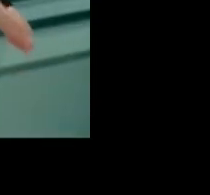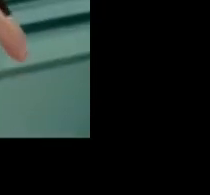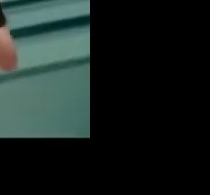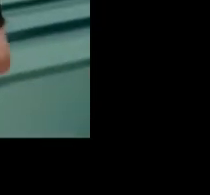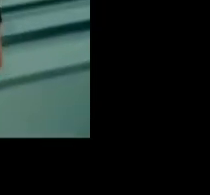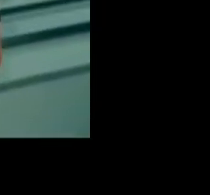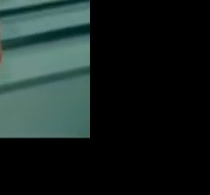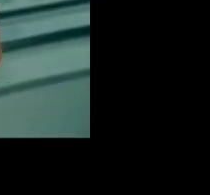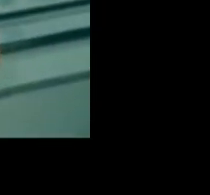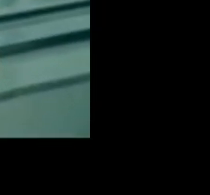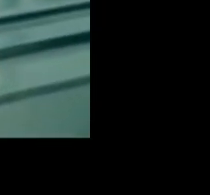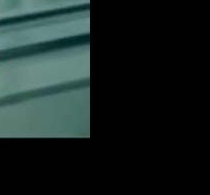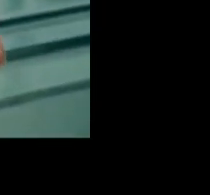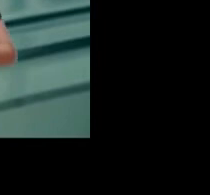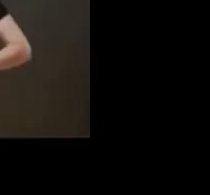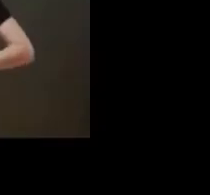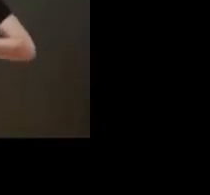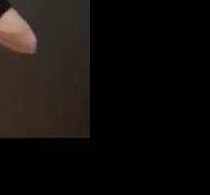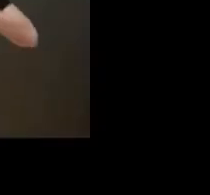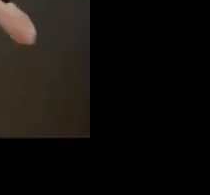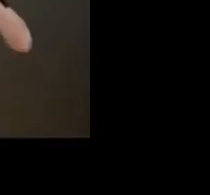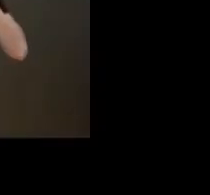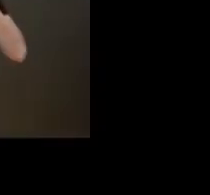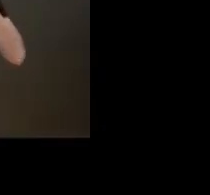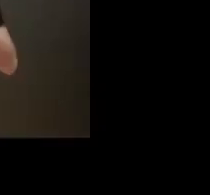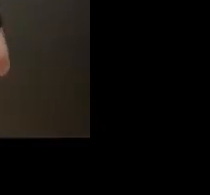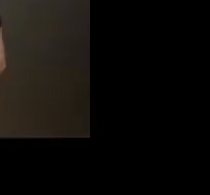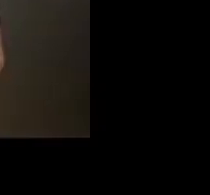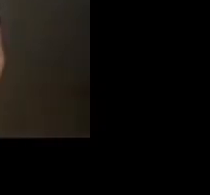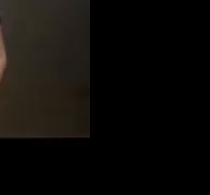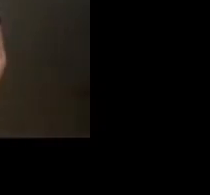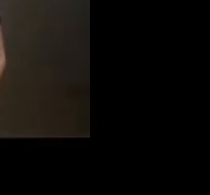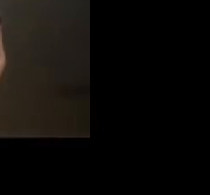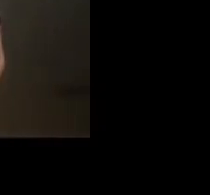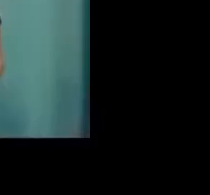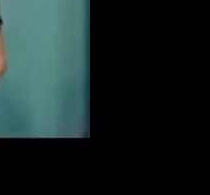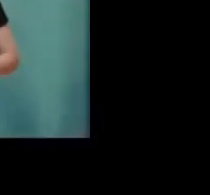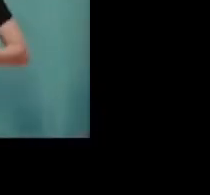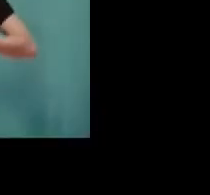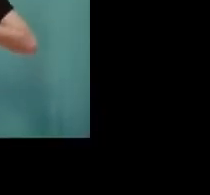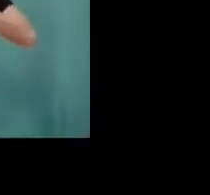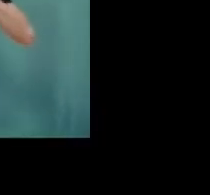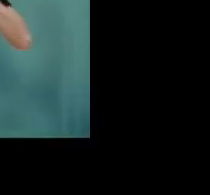Orgulhe-se de ser quem você é. Orgulhe-se de ser quem você é.